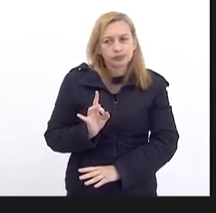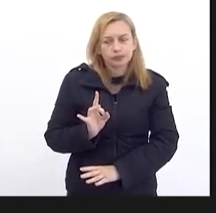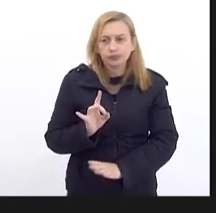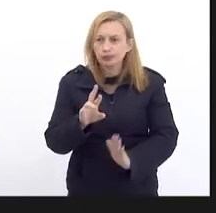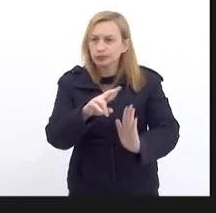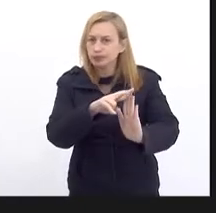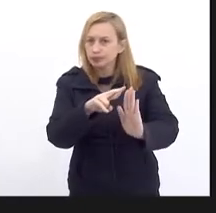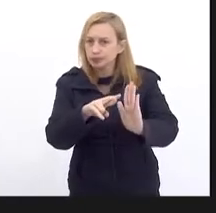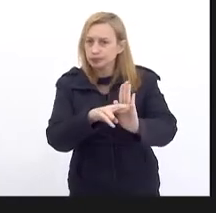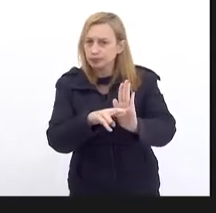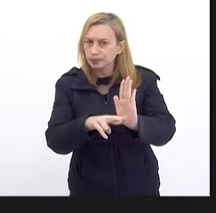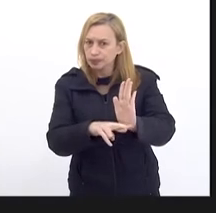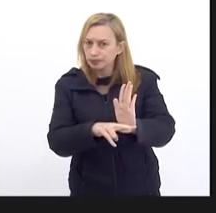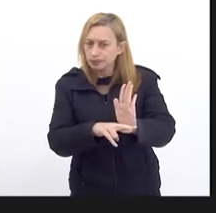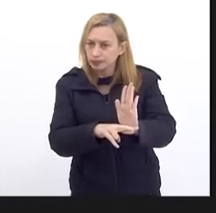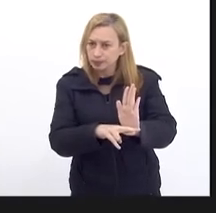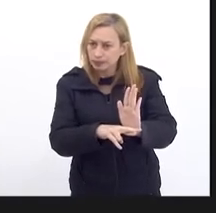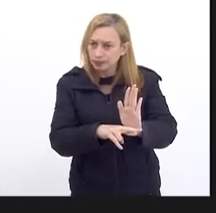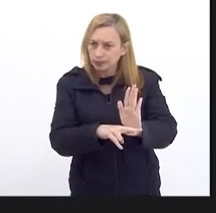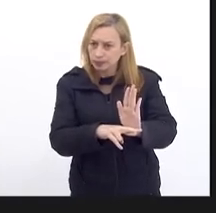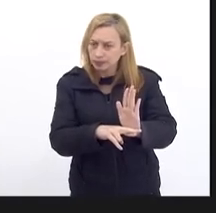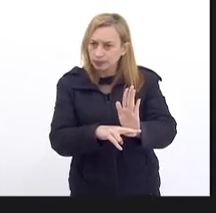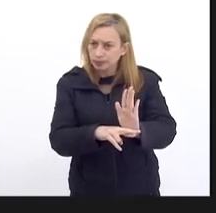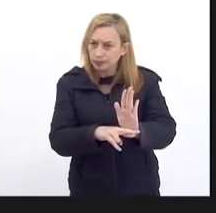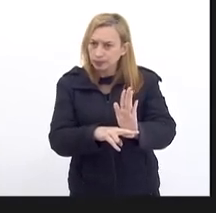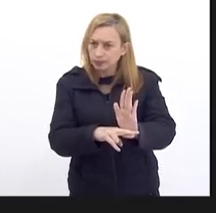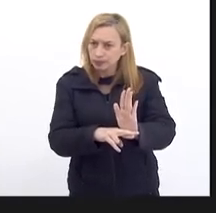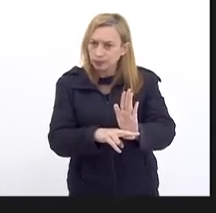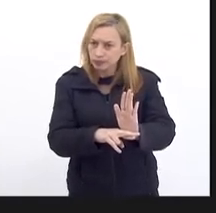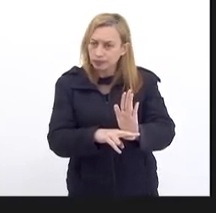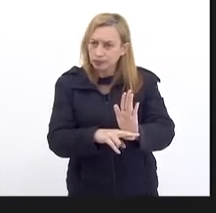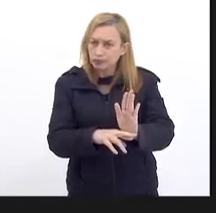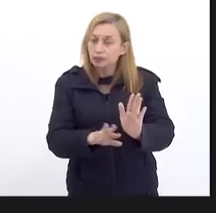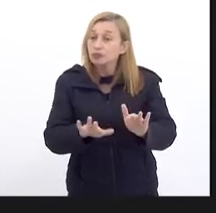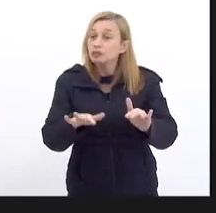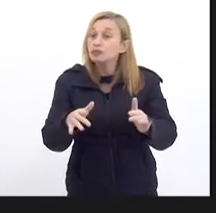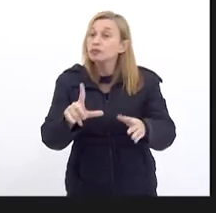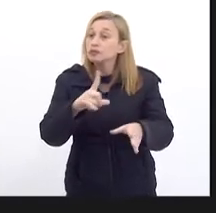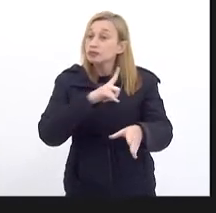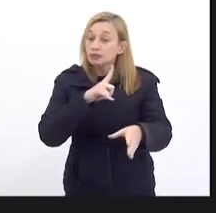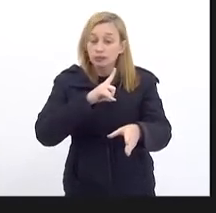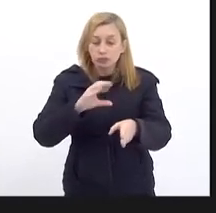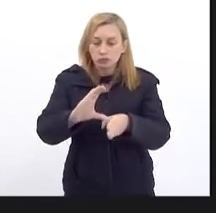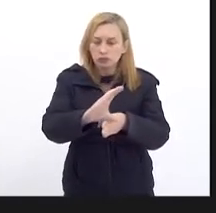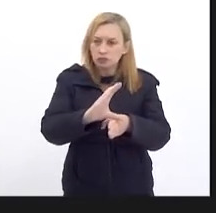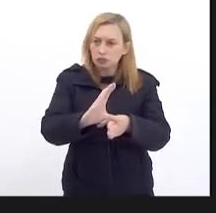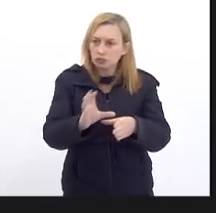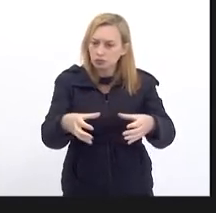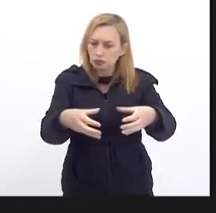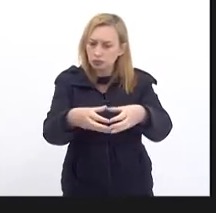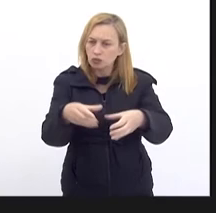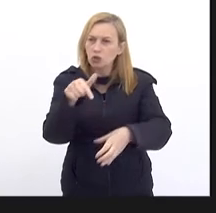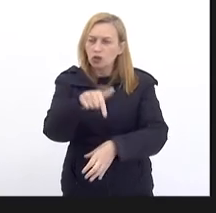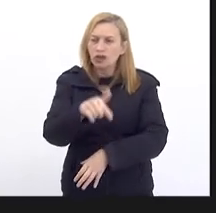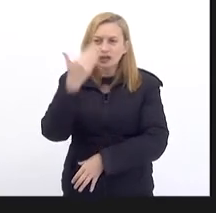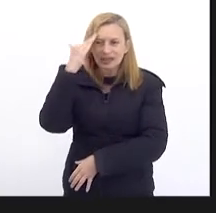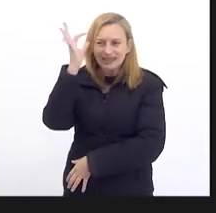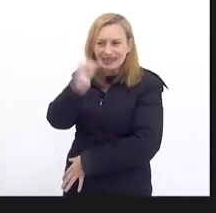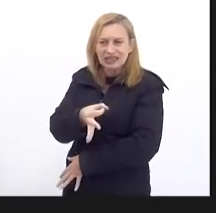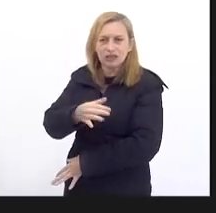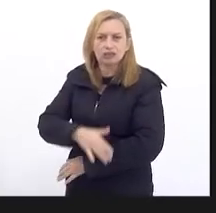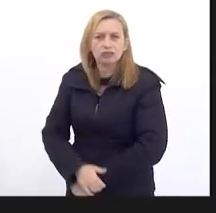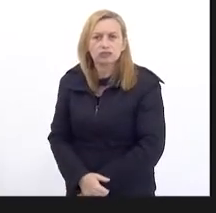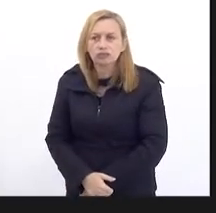É Quando existe Esse conselho Que O que ele Entendeu Está certo